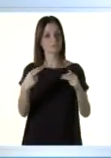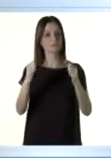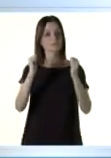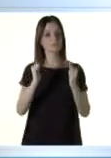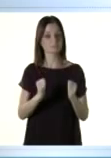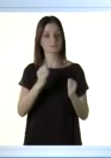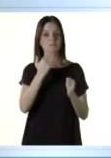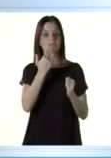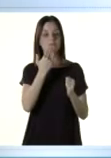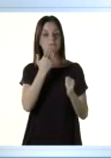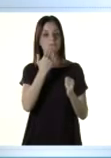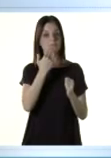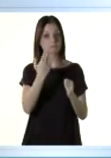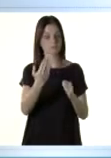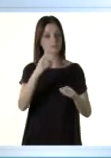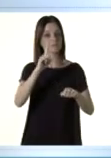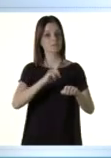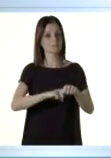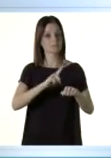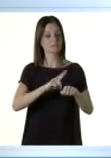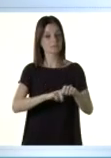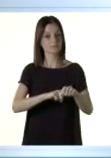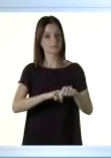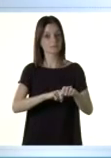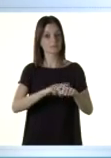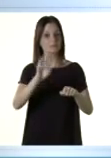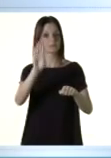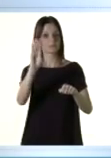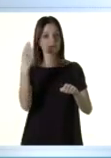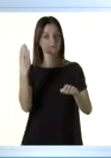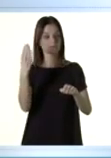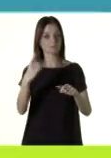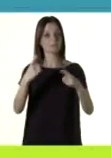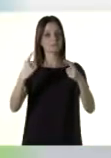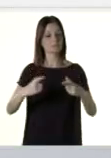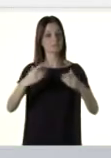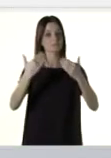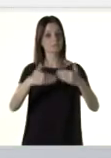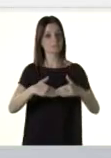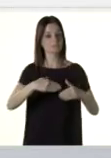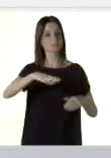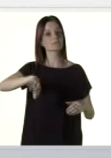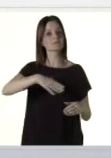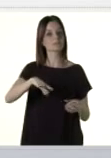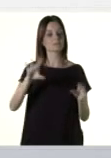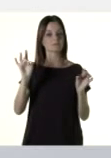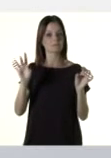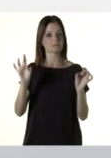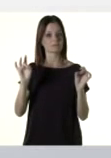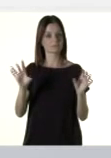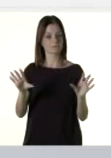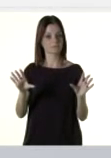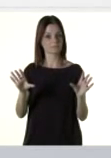diferenciado que pode ser pedido no momento da abertura dos portões no local da prova é a sala extra, destinada a